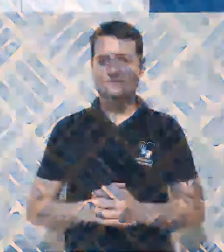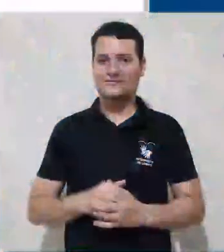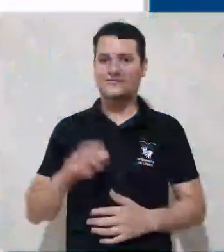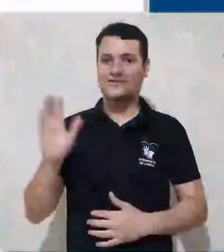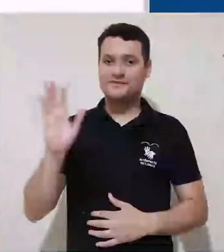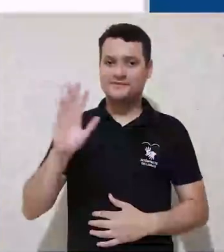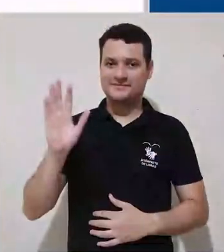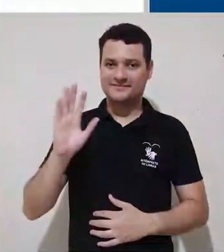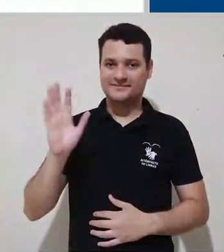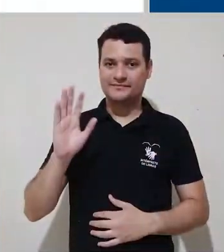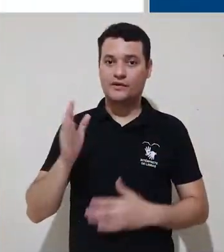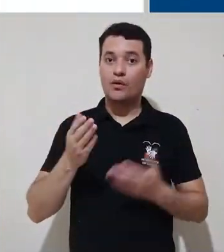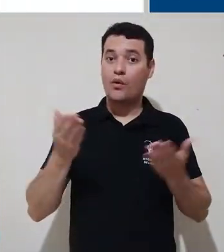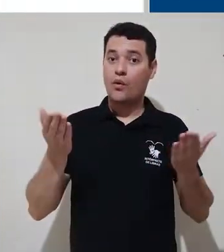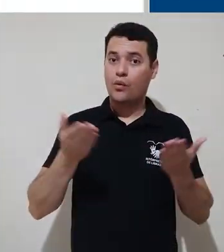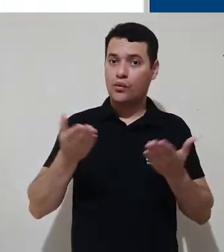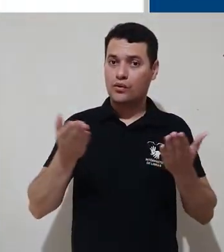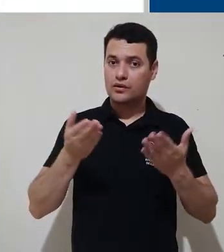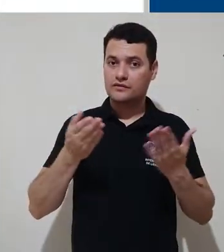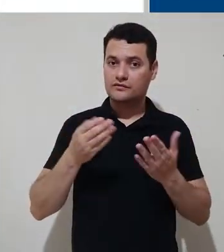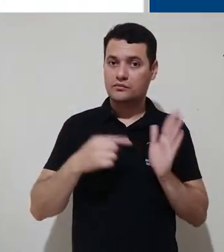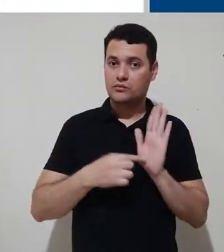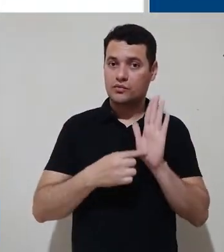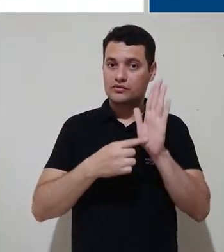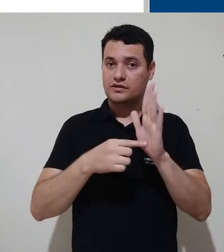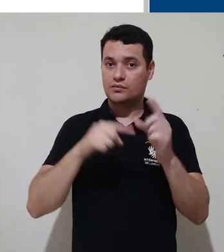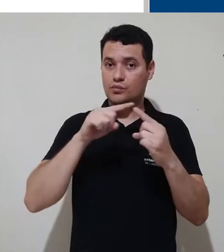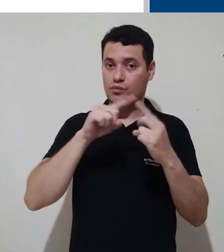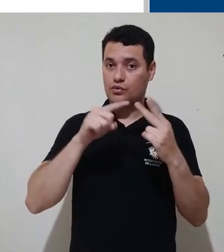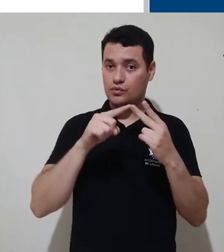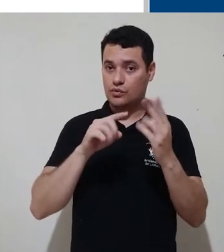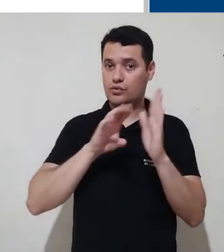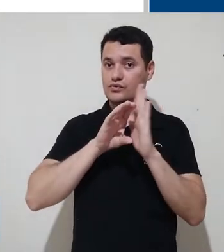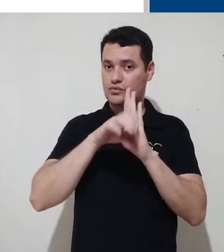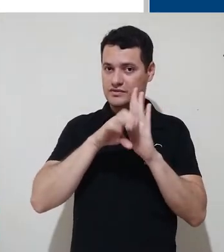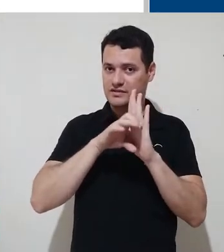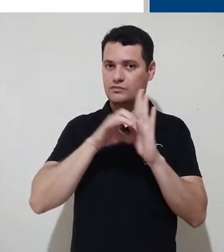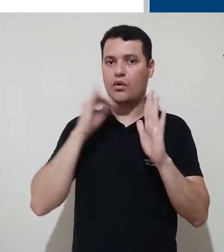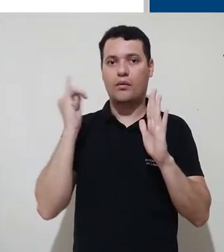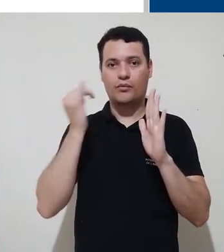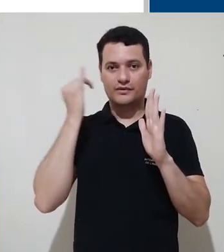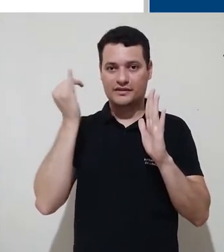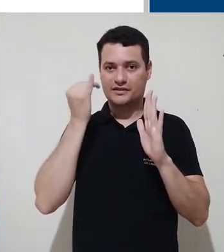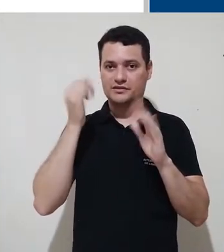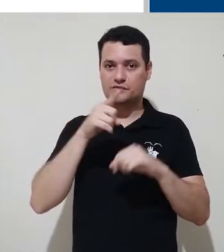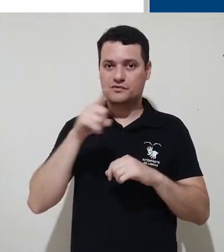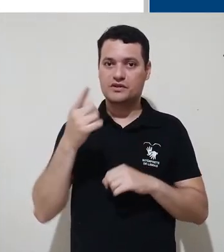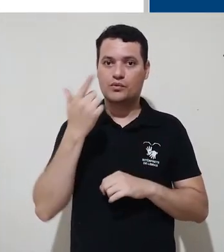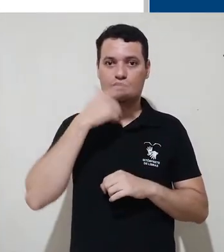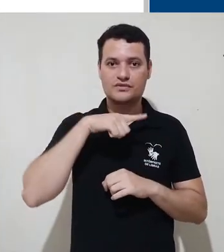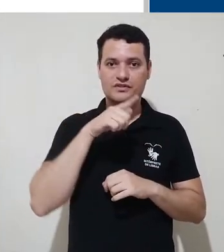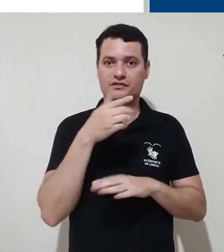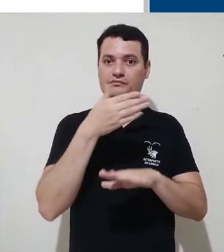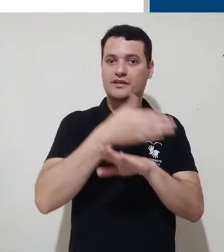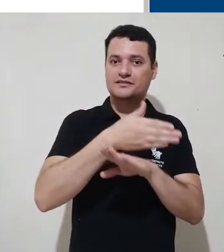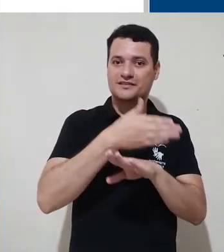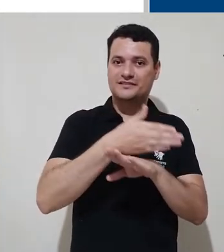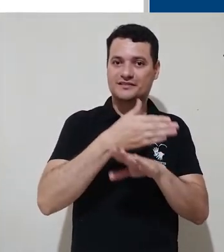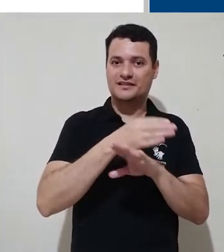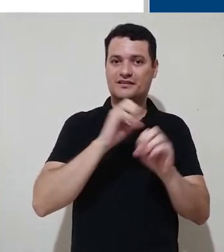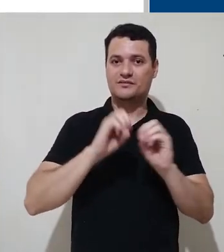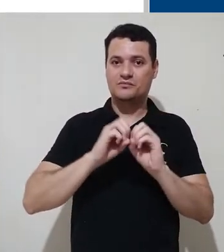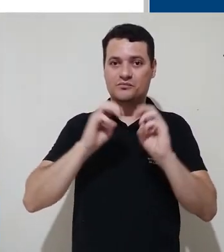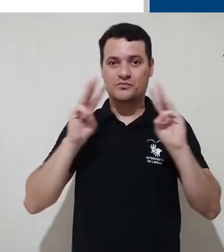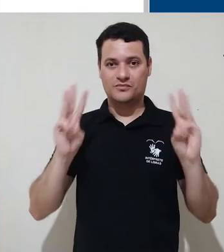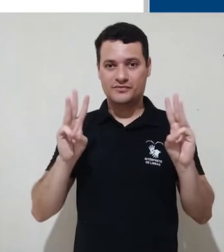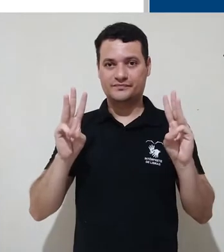Olá, hoje nós vamos apresentar dois conceitos que são muito importantes para a navegação dentro de uma